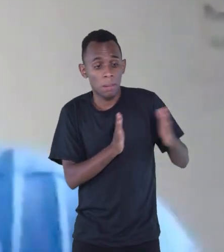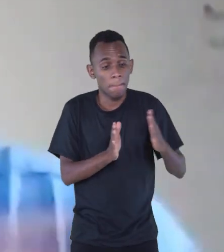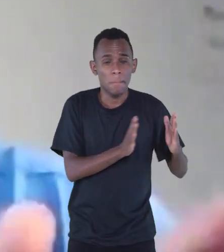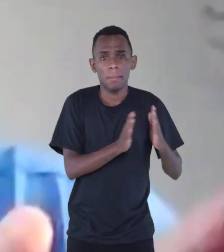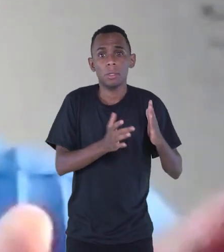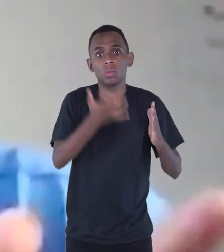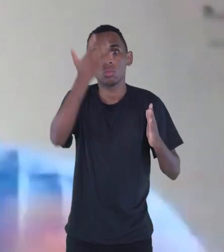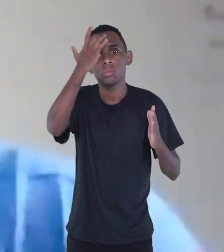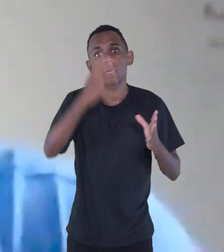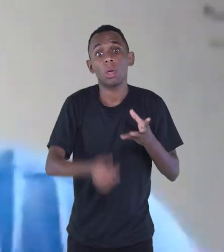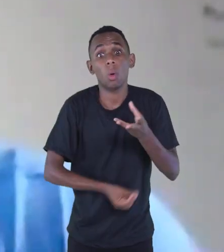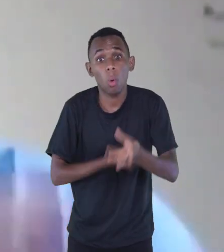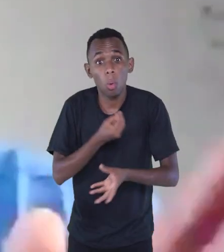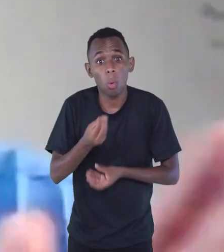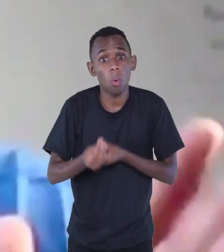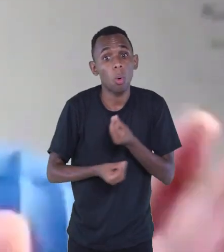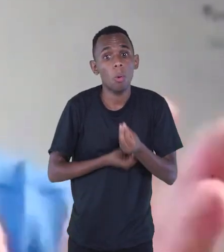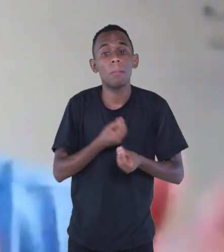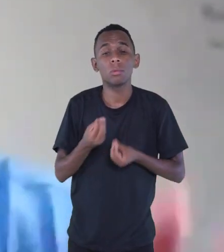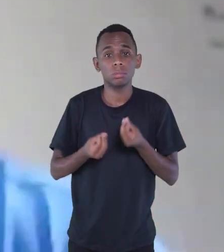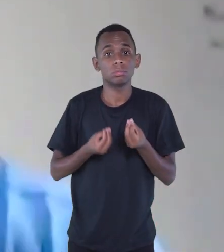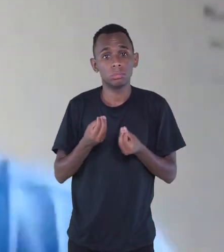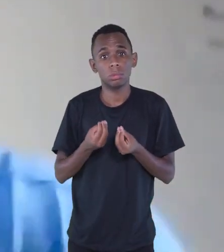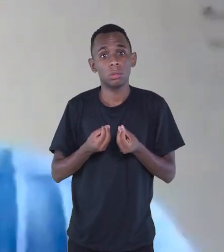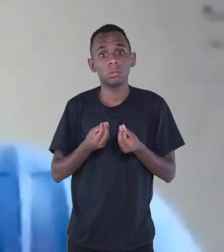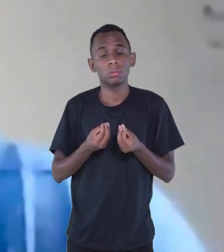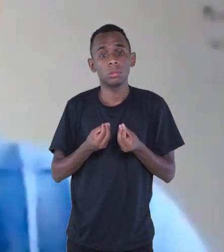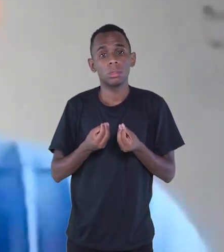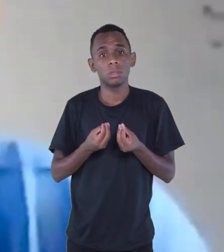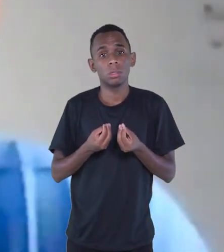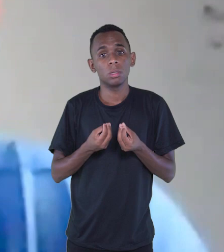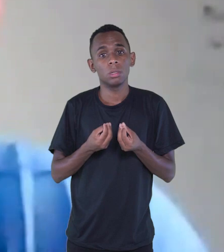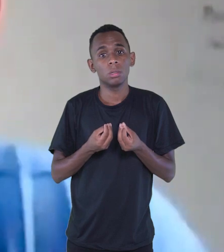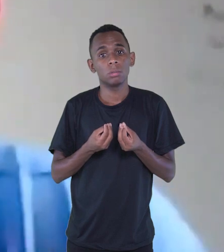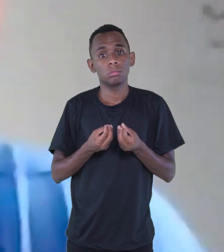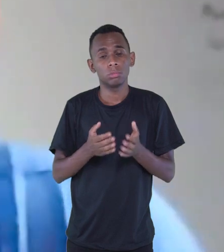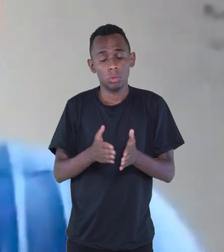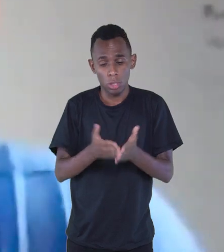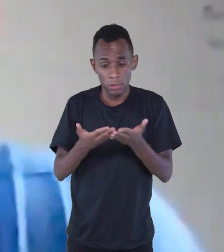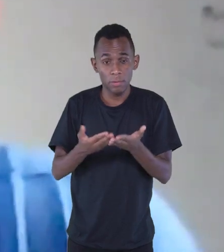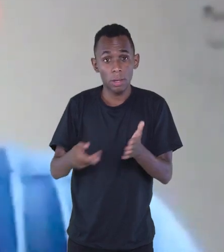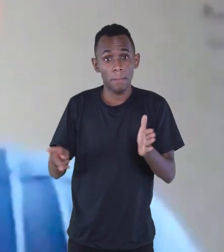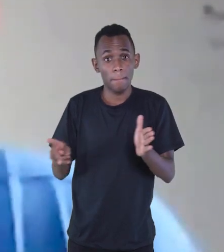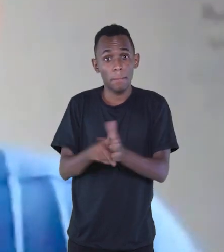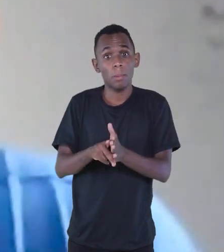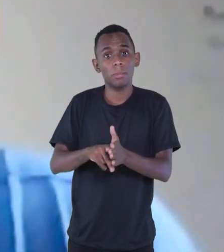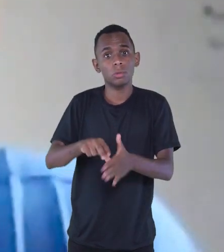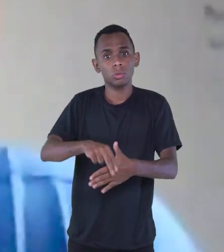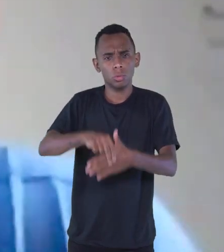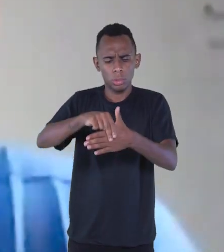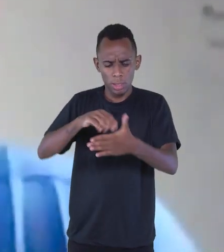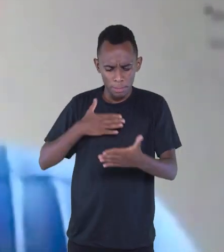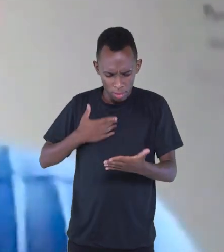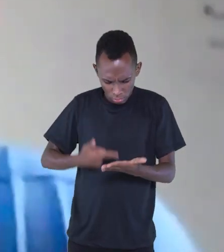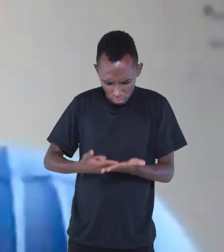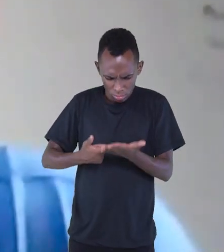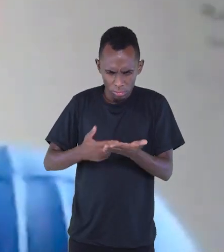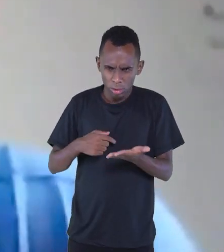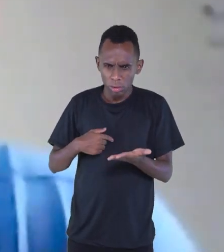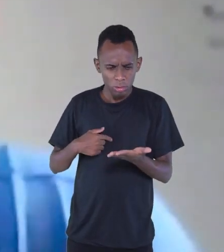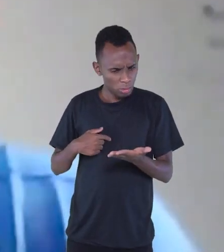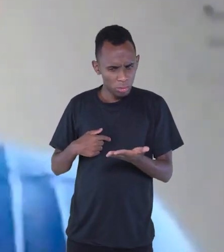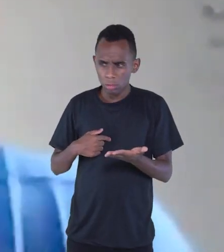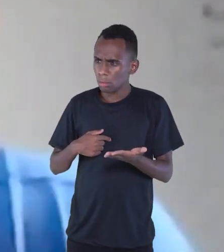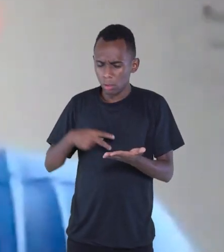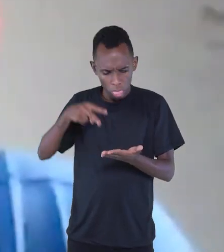sei como e quem foi, apareceu um livreto de cordel na minha mão. E eu peguei aquilo